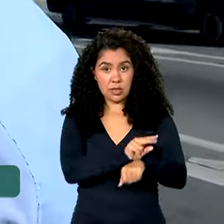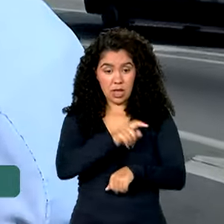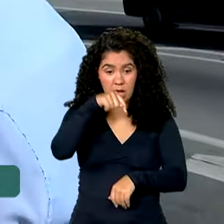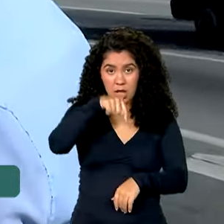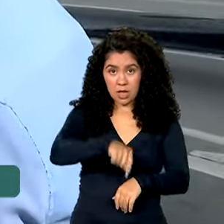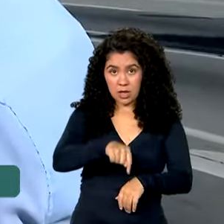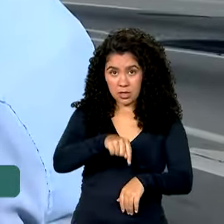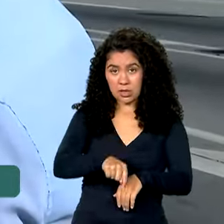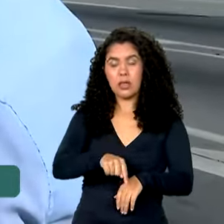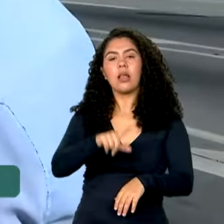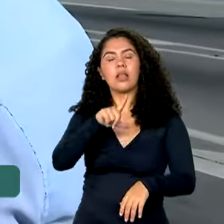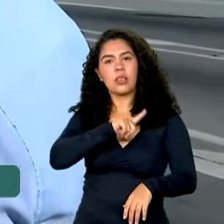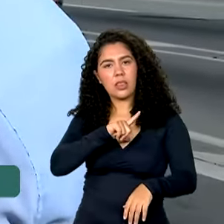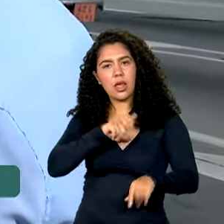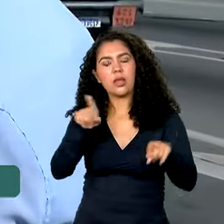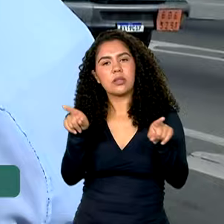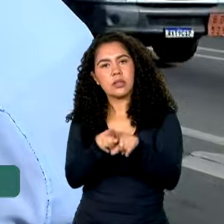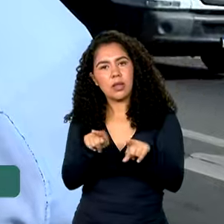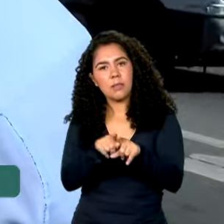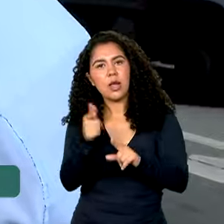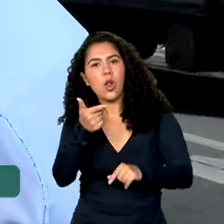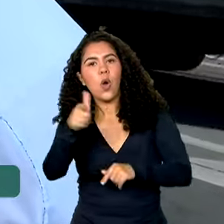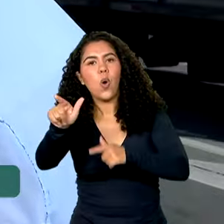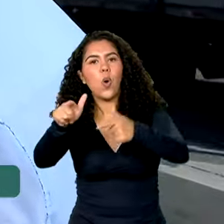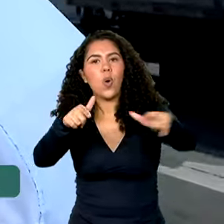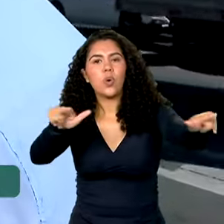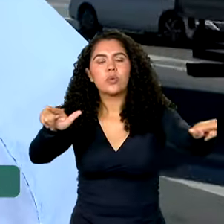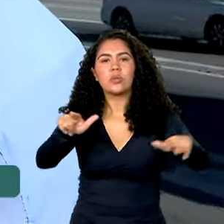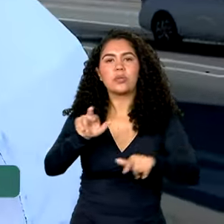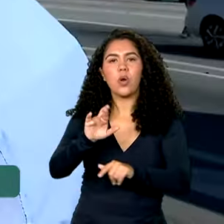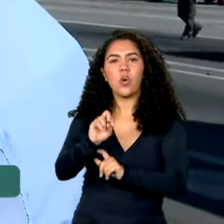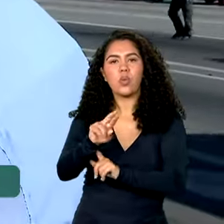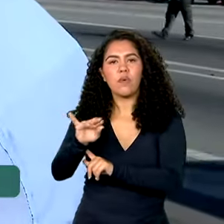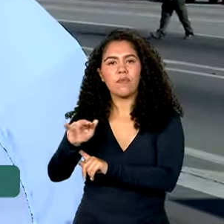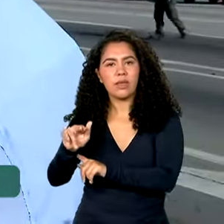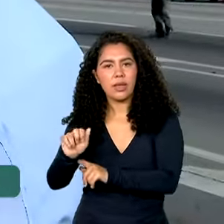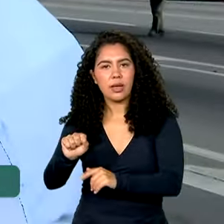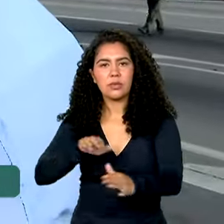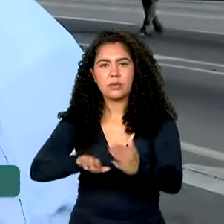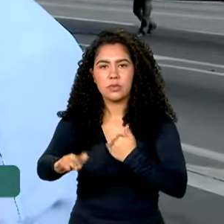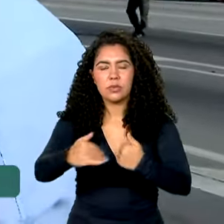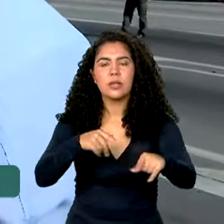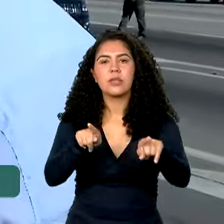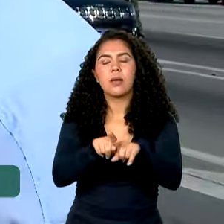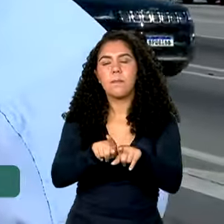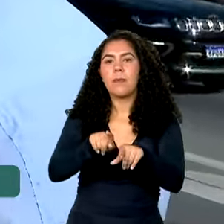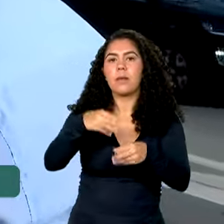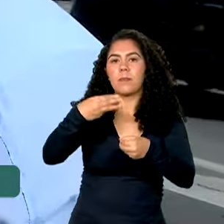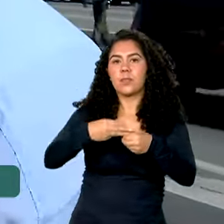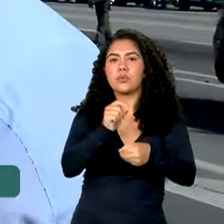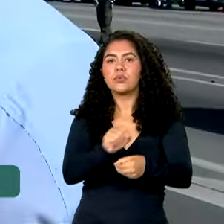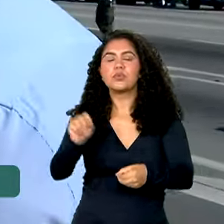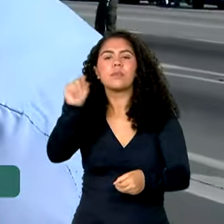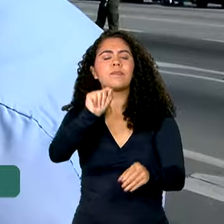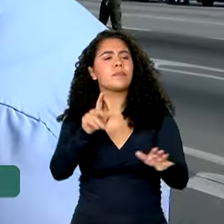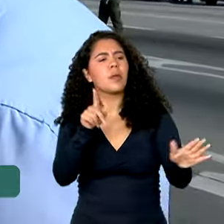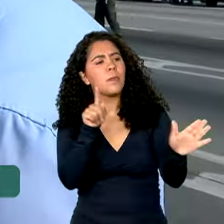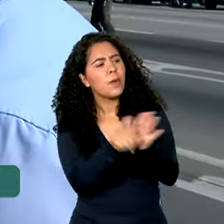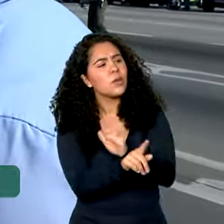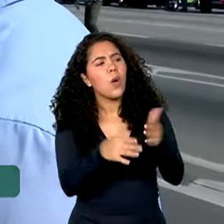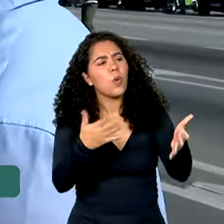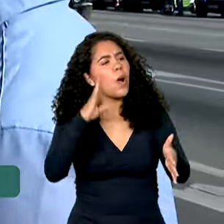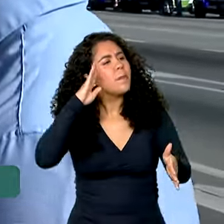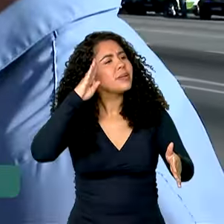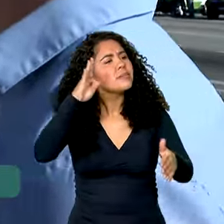rodovia federal, estarão nas rodovias estaduais e nos municípios. Quais as principais orientações para os